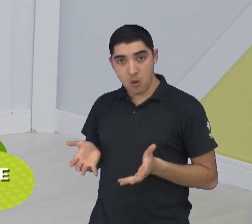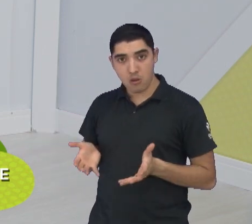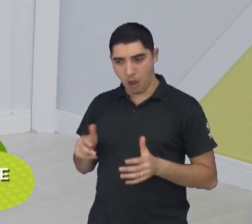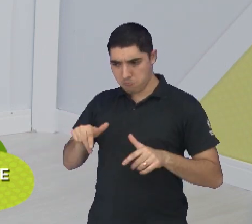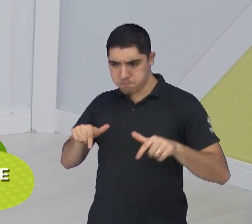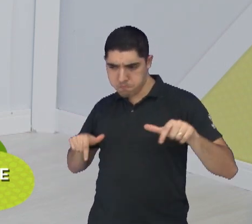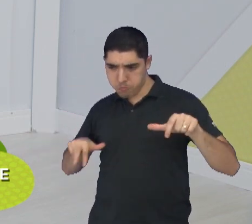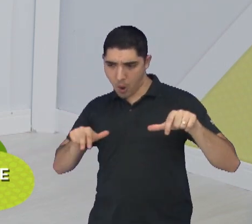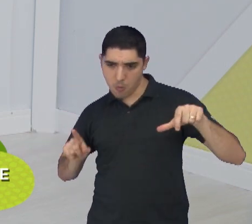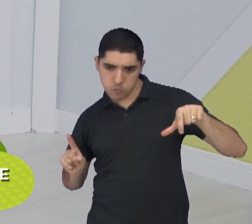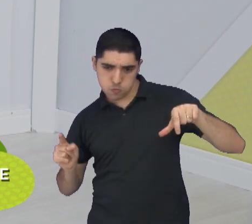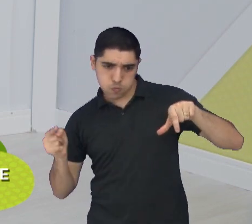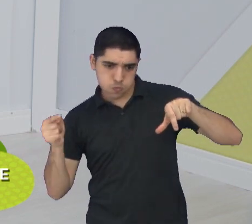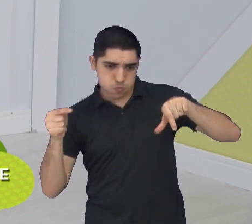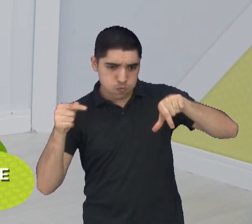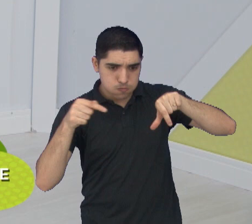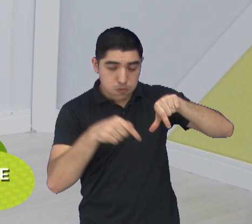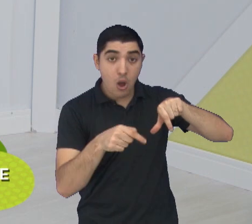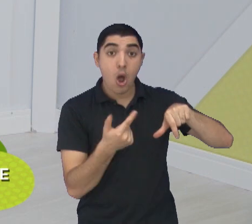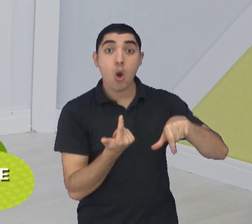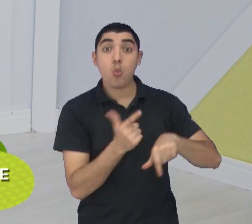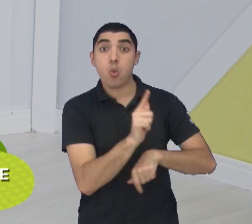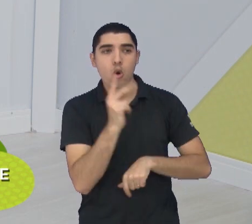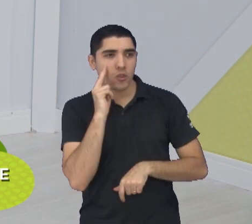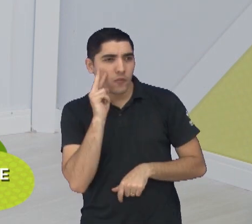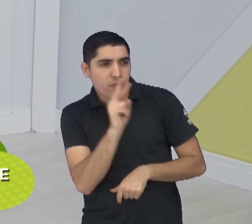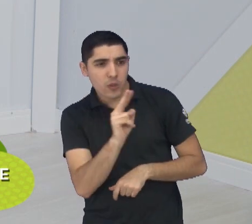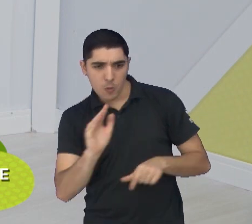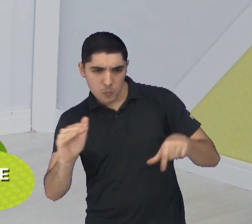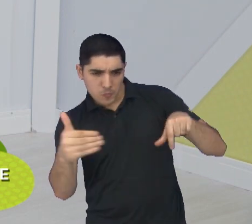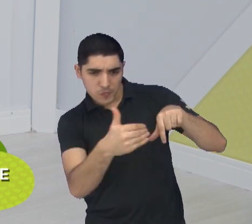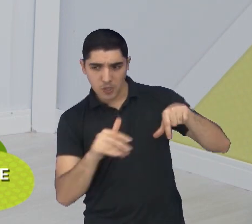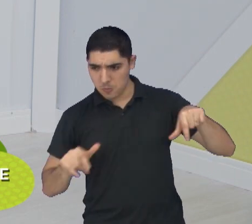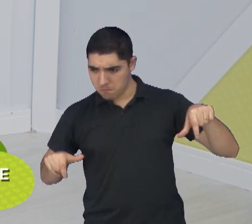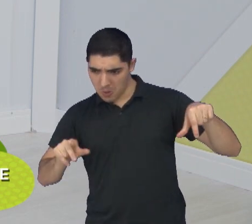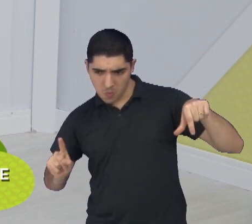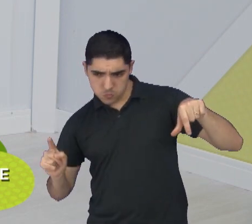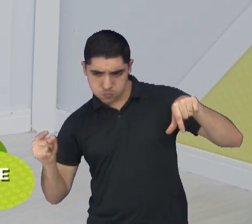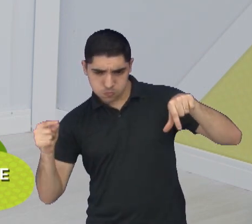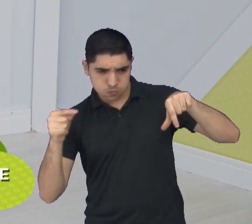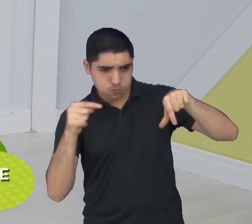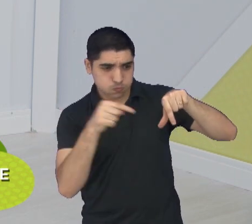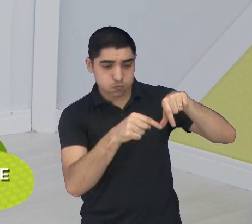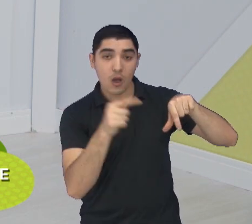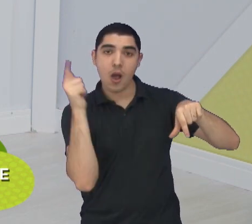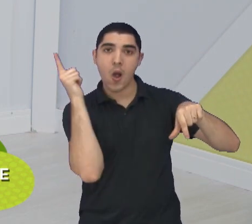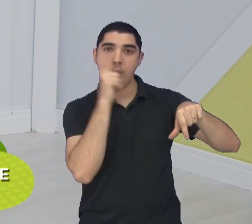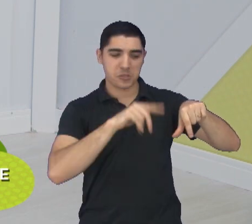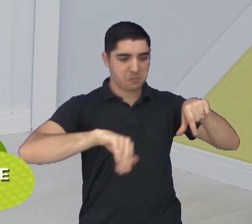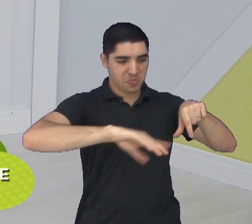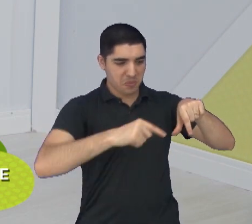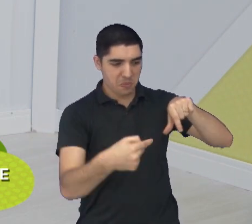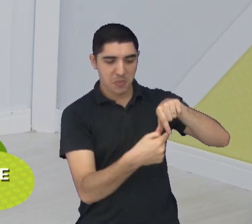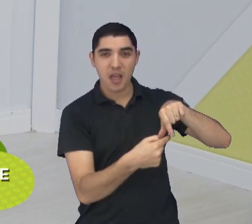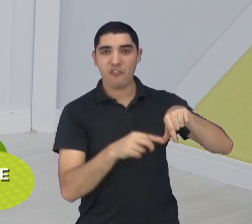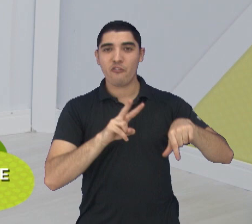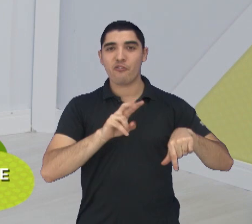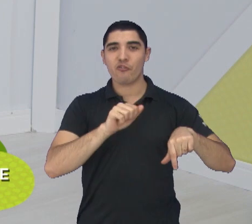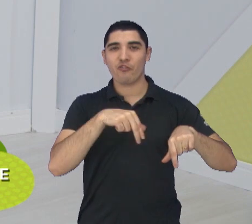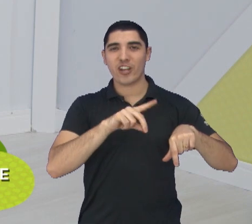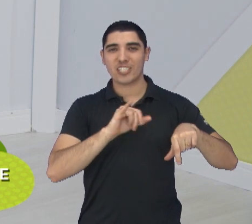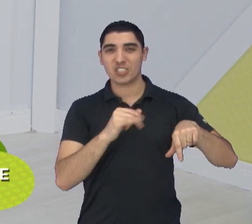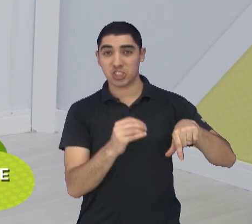o Vandinho, né? Tocou para ele, ele recebeu, viu o Vandinho passando por trás da zaga. Lançamento longo e o Vandinho acabou fazendo gol. Espetacular, realmente.